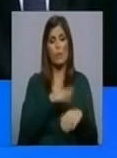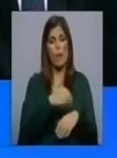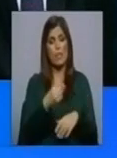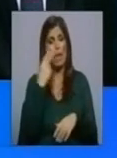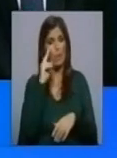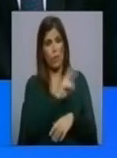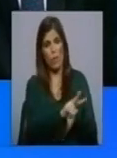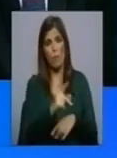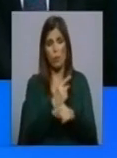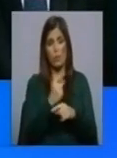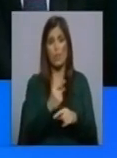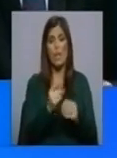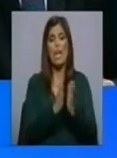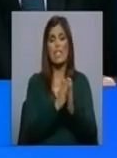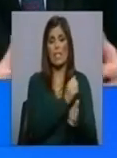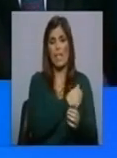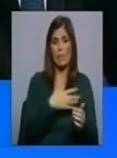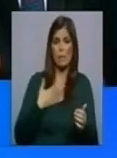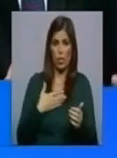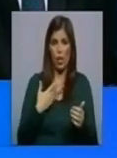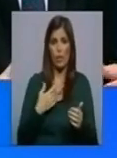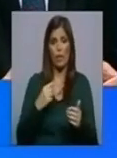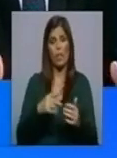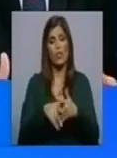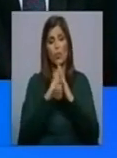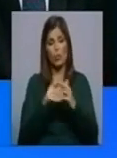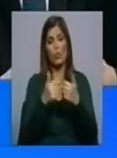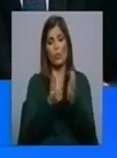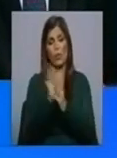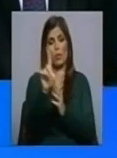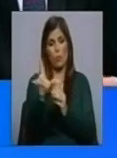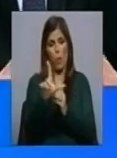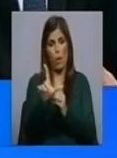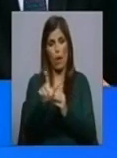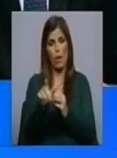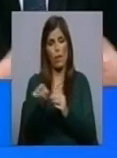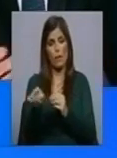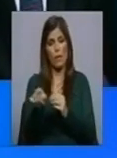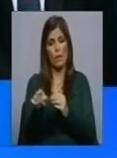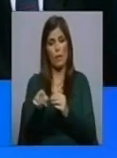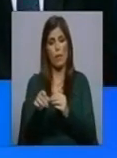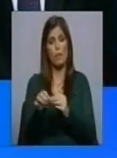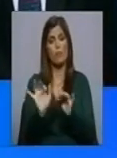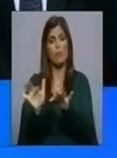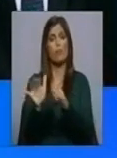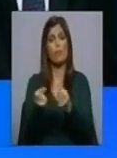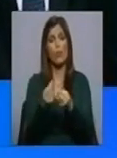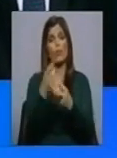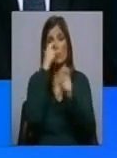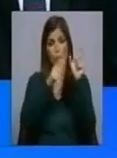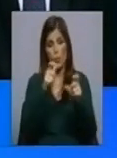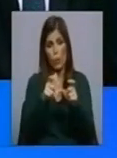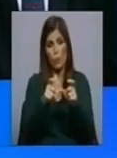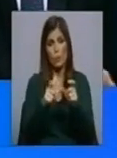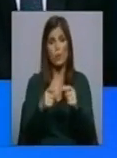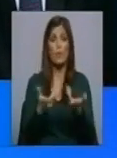é que a Santa Casa da Misericórdia de Lisboa aplica, não só tem toda a sua estrutura em Lisboa, o que desde logo ocupa muita gente, mas com só muitos dos recursos do jogo,